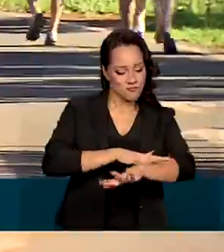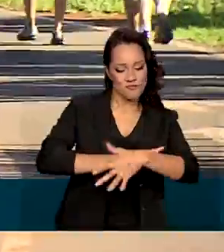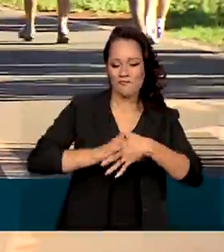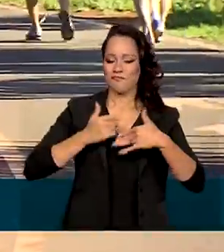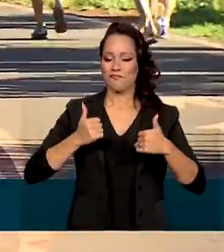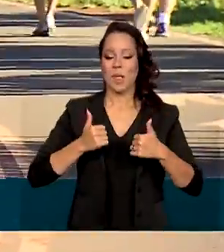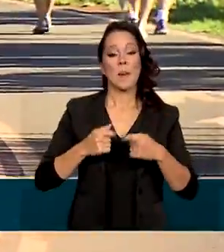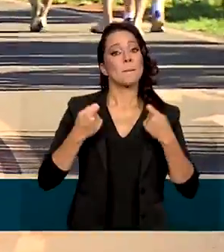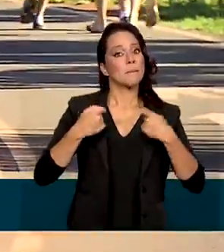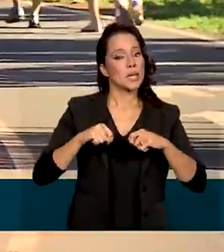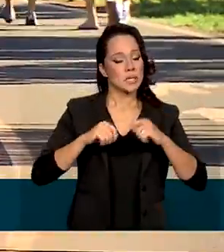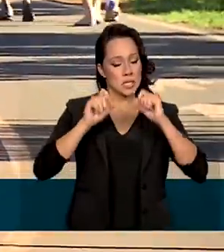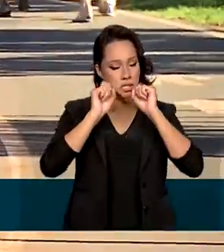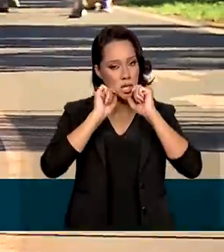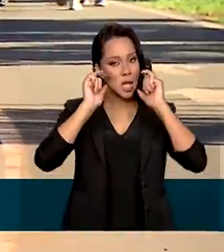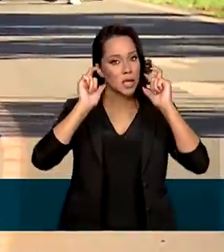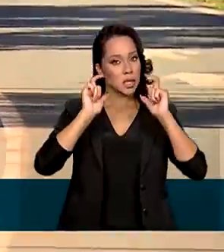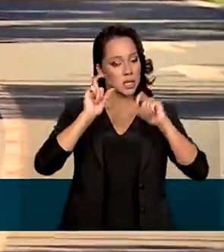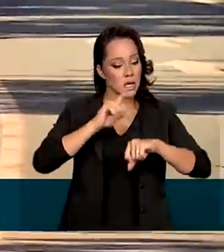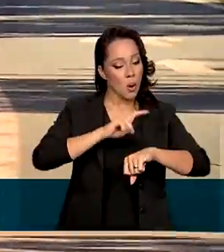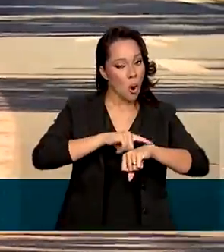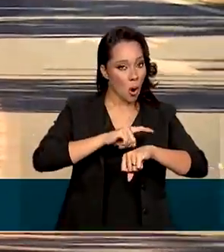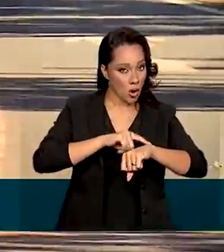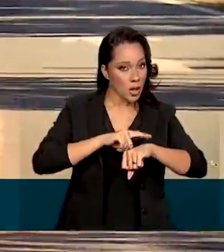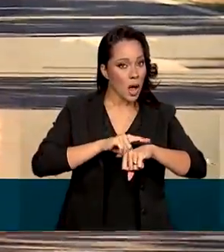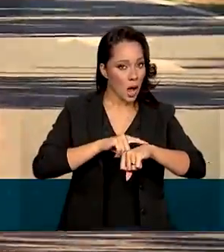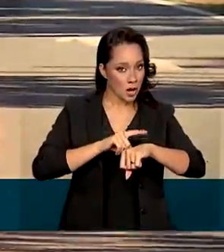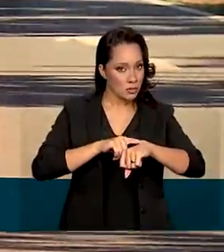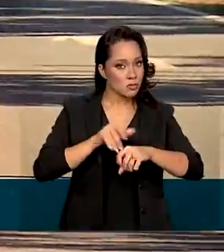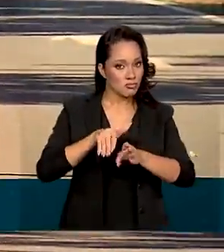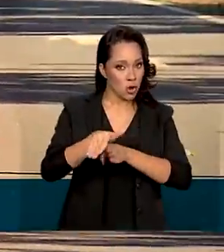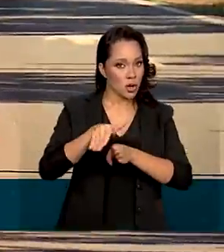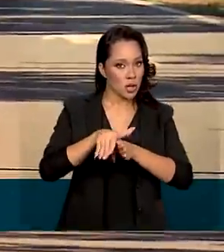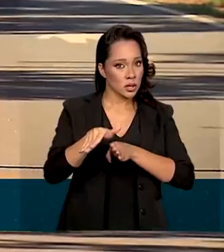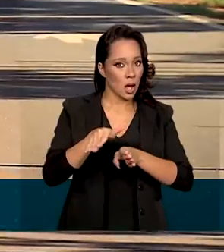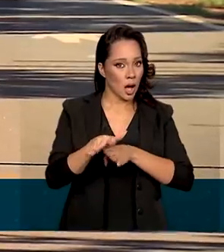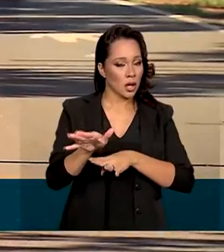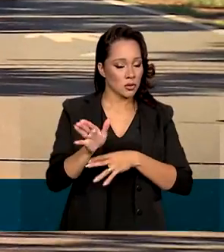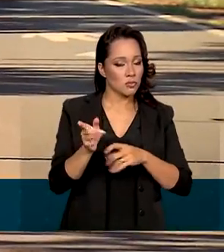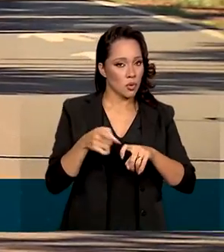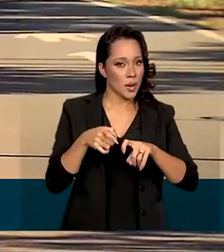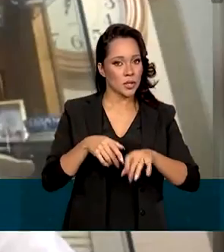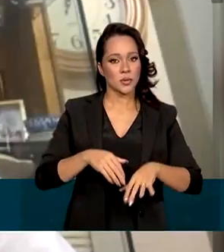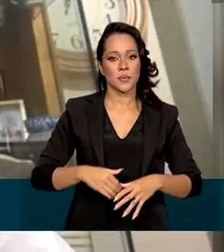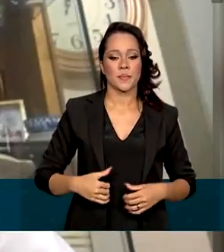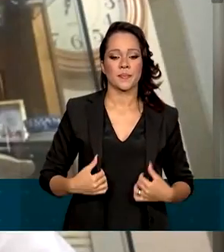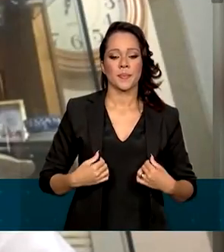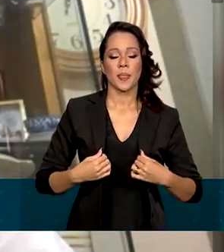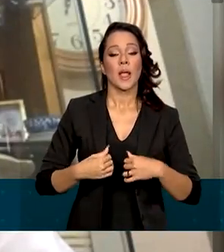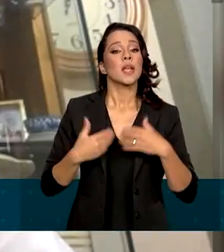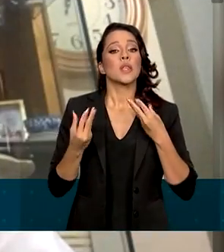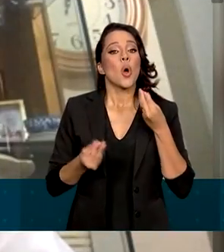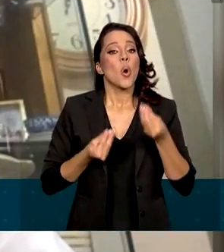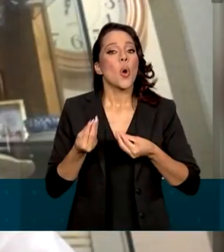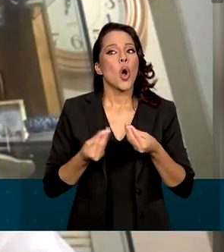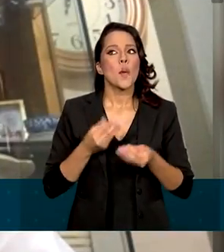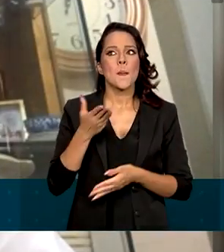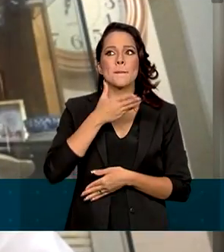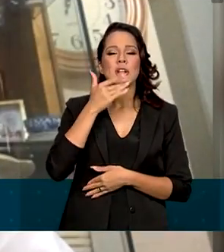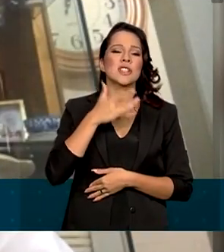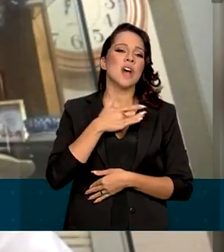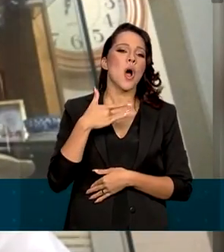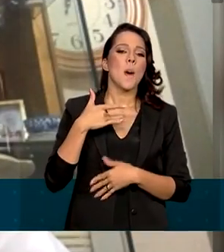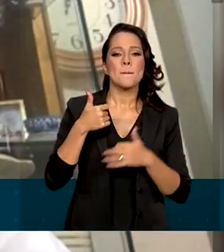precisa prestar atenção aos horários orientados por especialistas. Qual é a forma mais